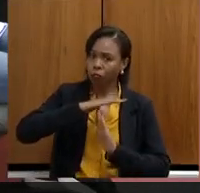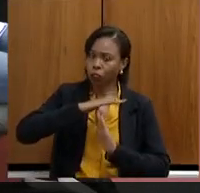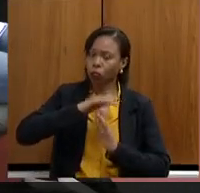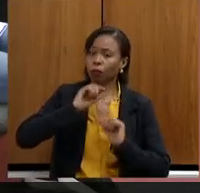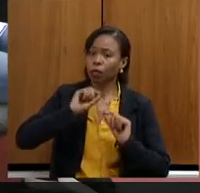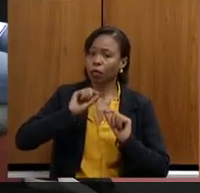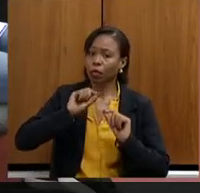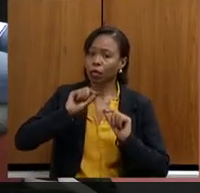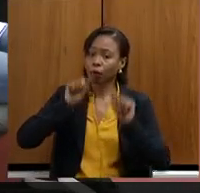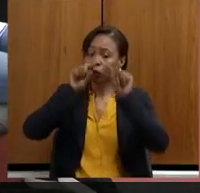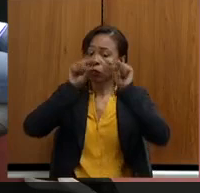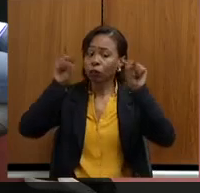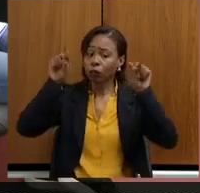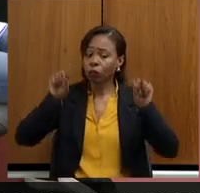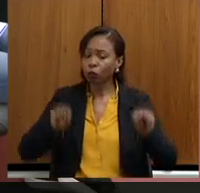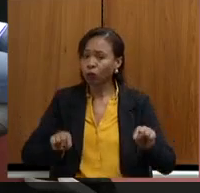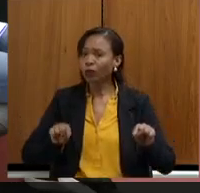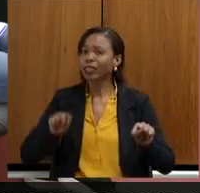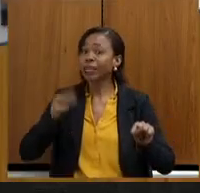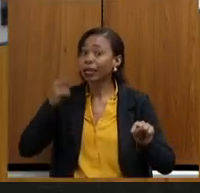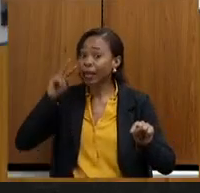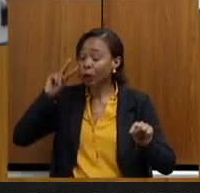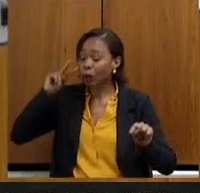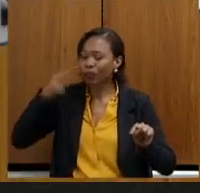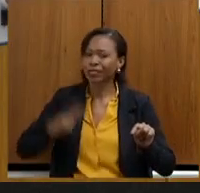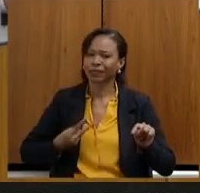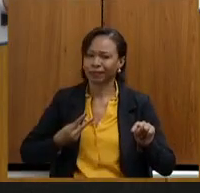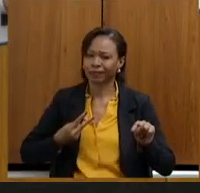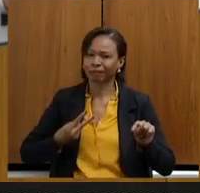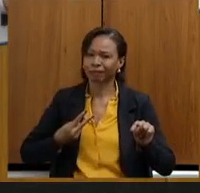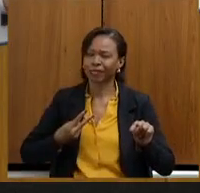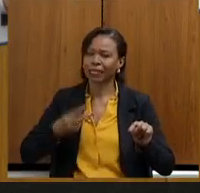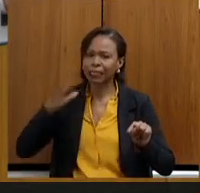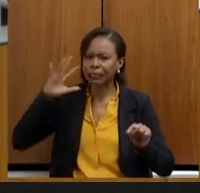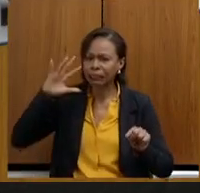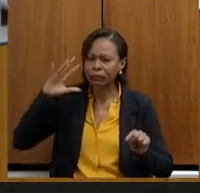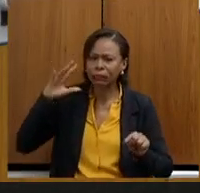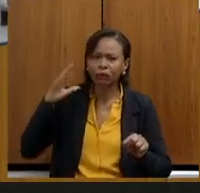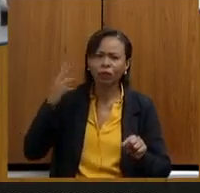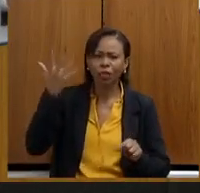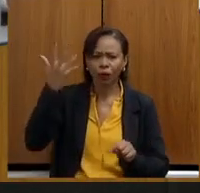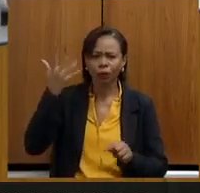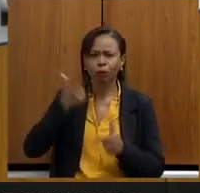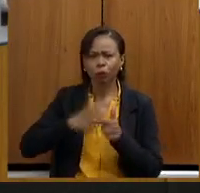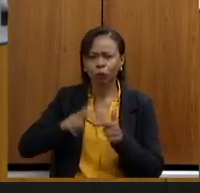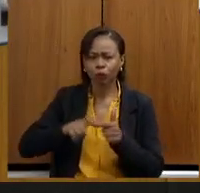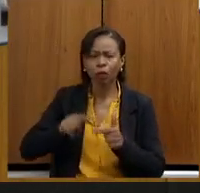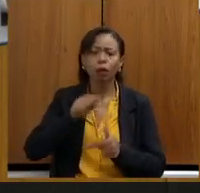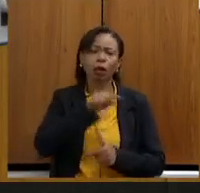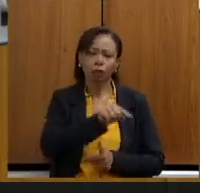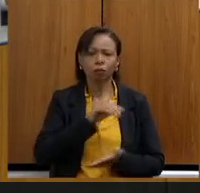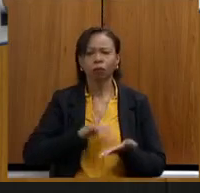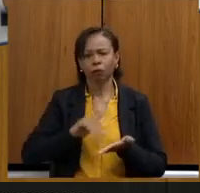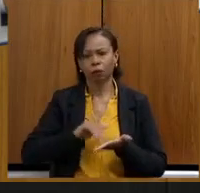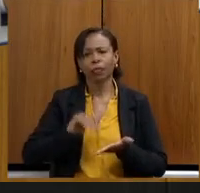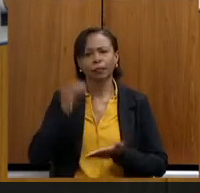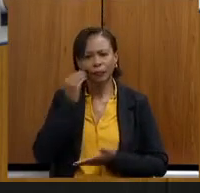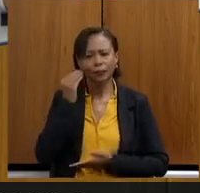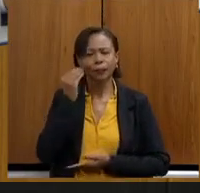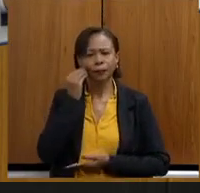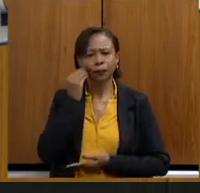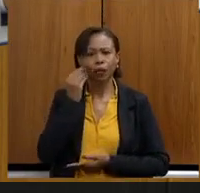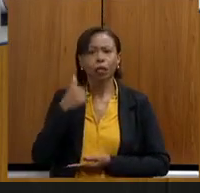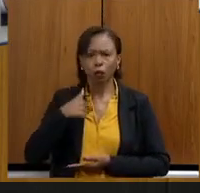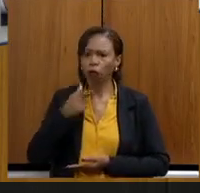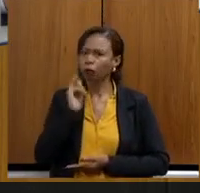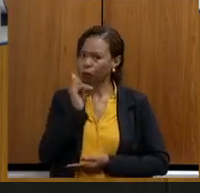reconhecidos e haja conquistas concretas, a secretária tem feito. eu estou falando com vocês com toda a tranquilidade, com toda